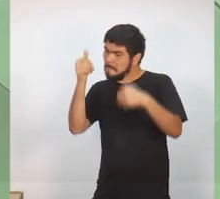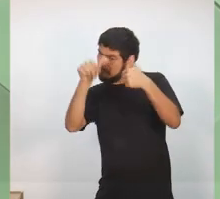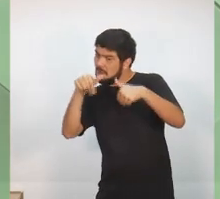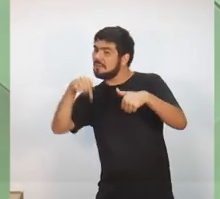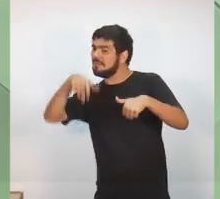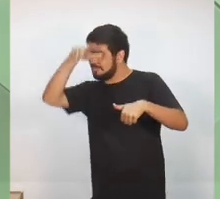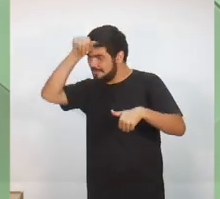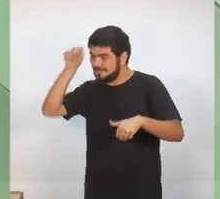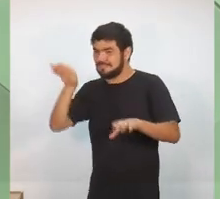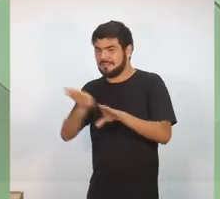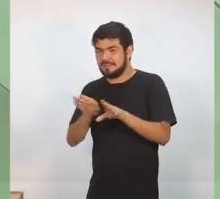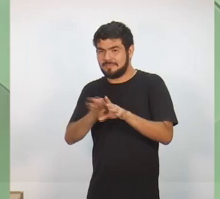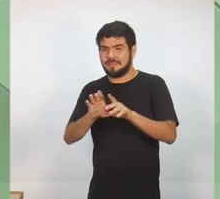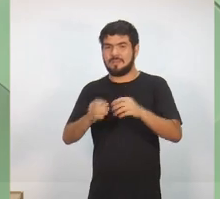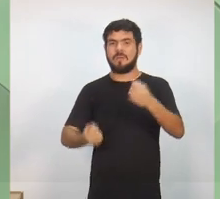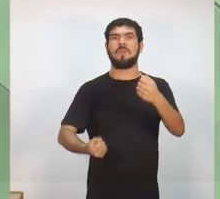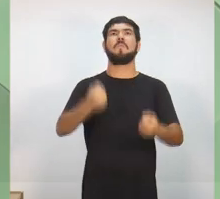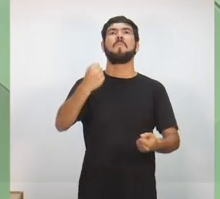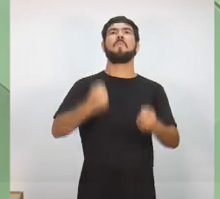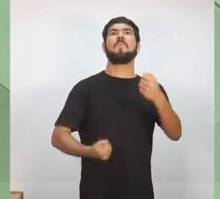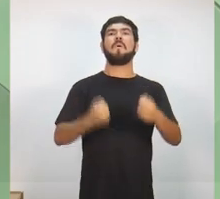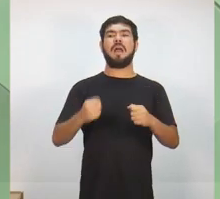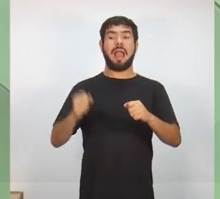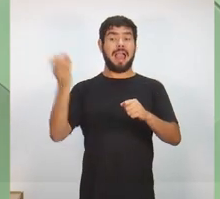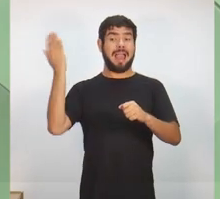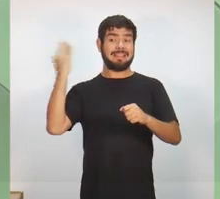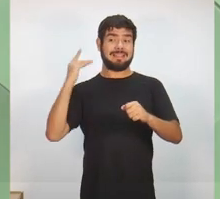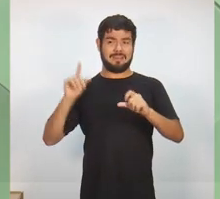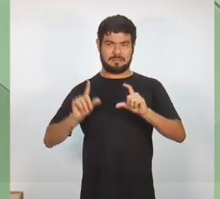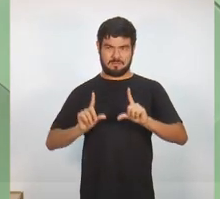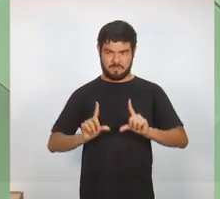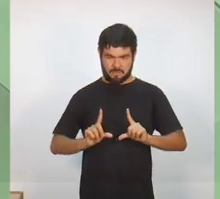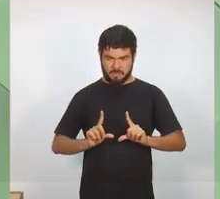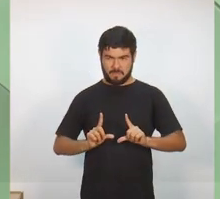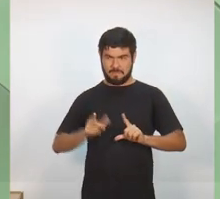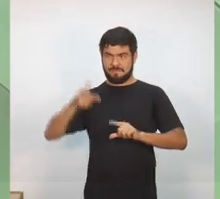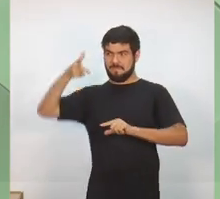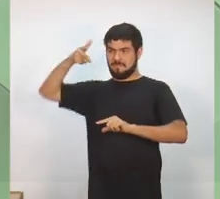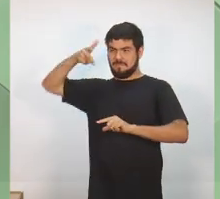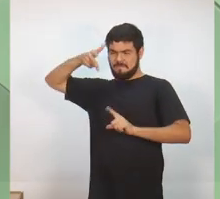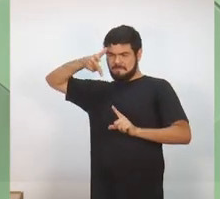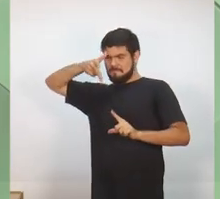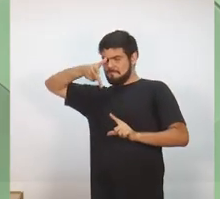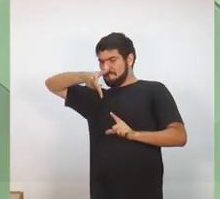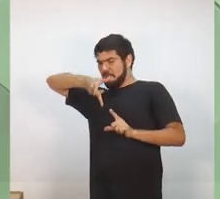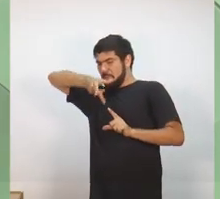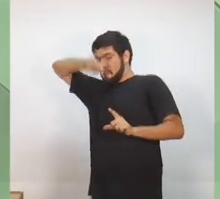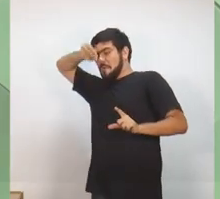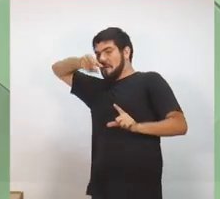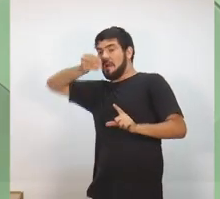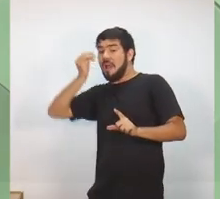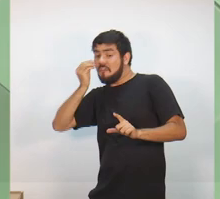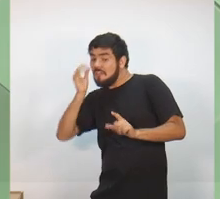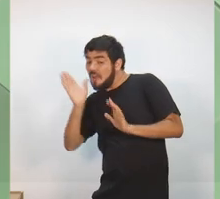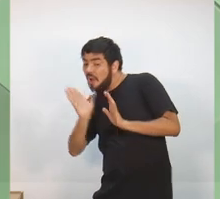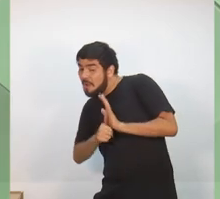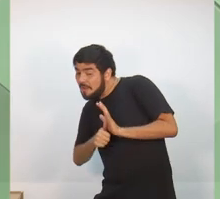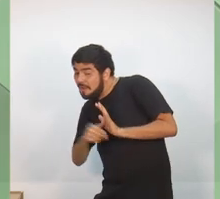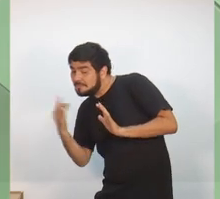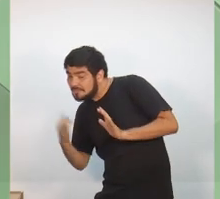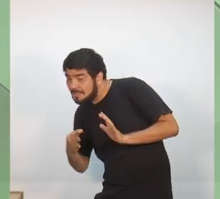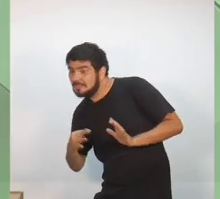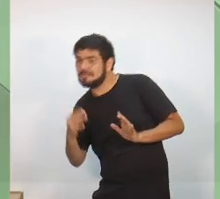Amazonas. Nós vamos instalar câmeras de vigilância em pontos de acesso da capital. Nossa capital é cortada por